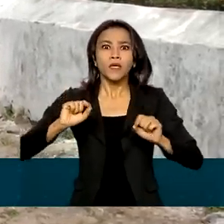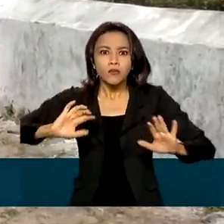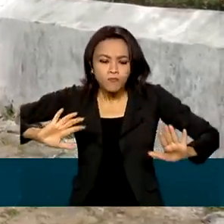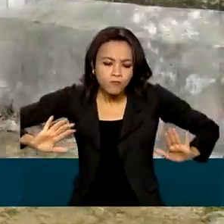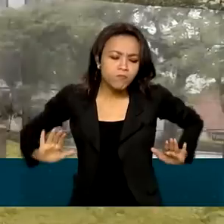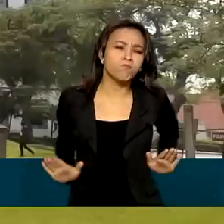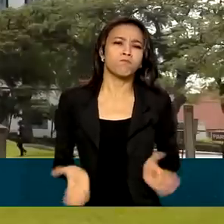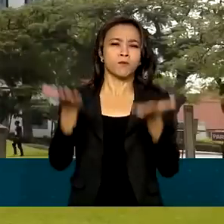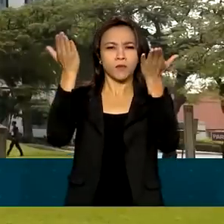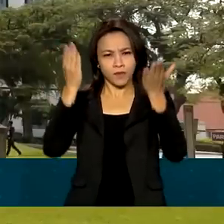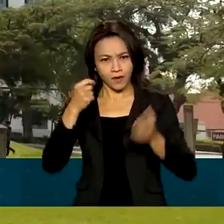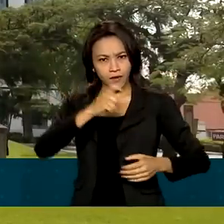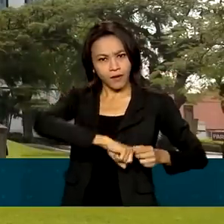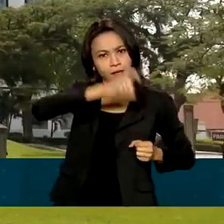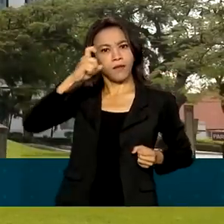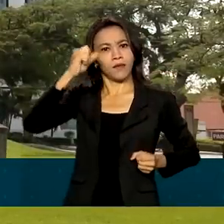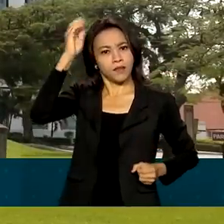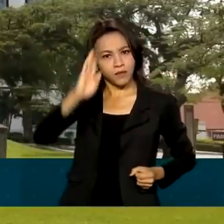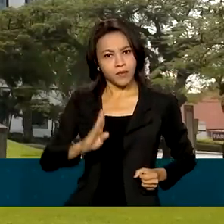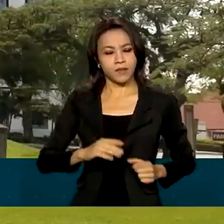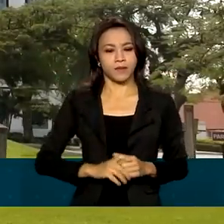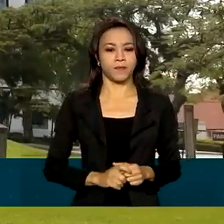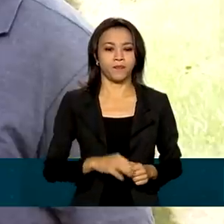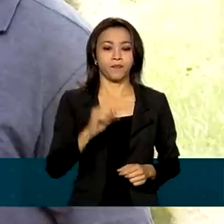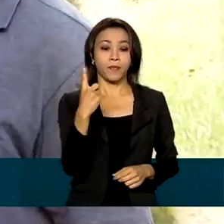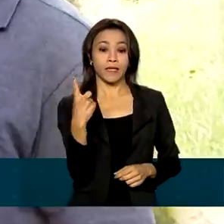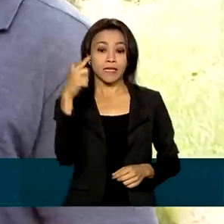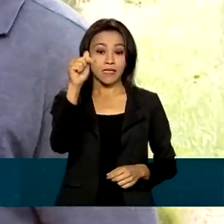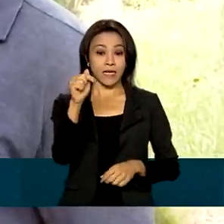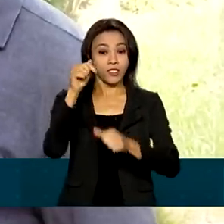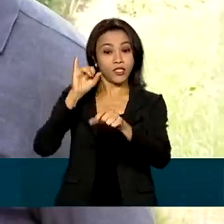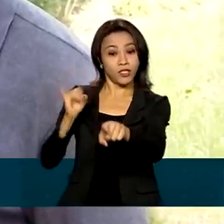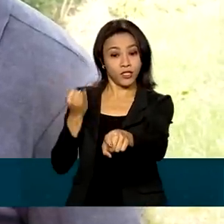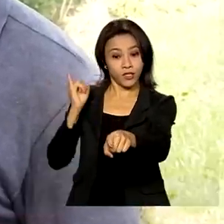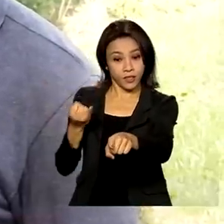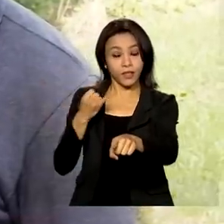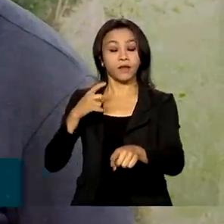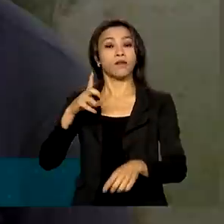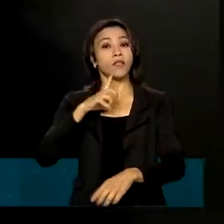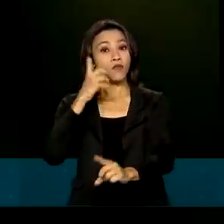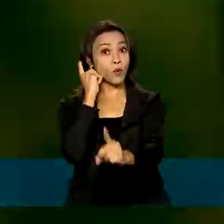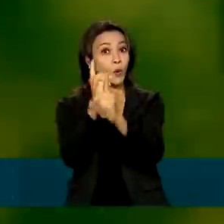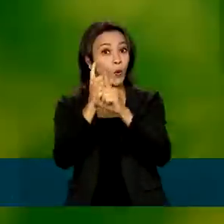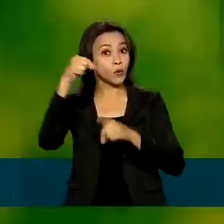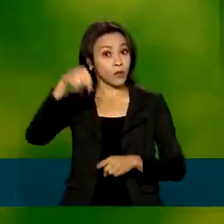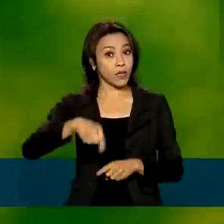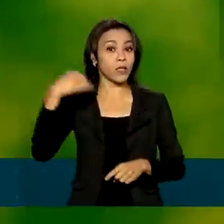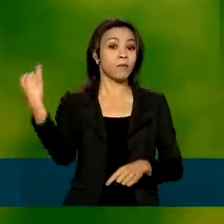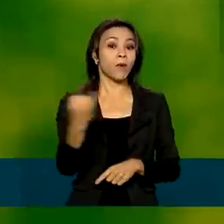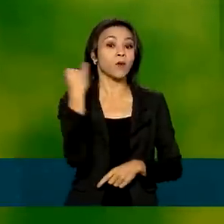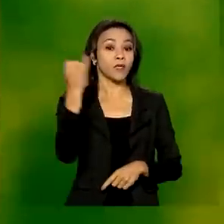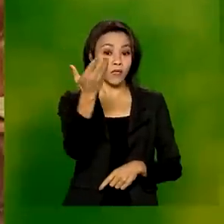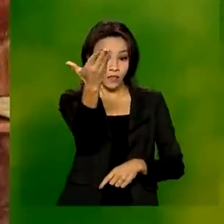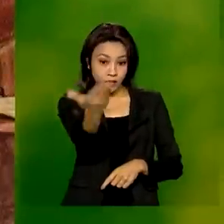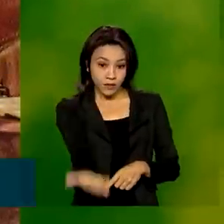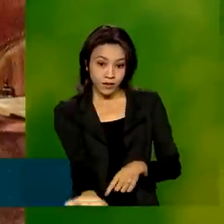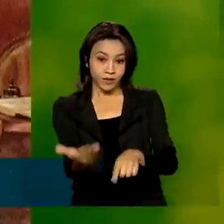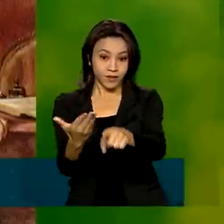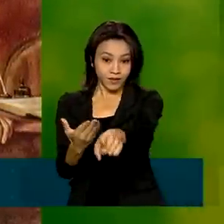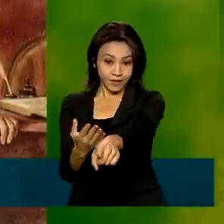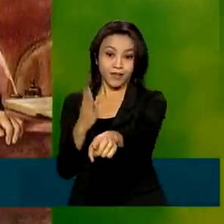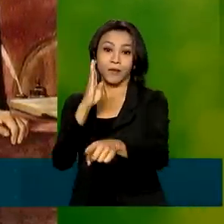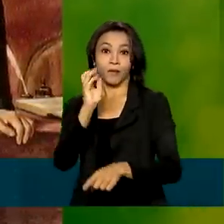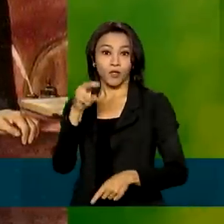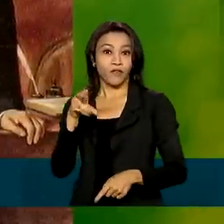independência do Brasil. Em 17 de janeiro, tem um encontro aqui muito importante, que foi a chegada de José Bonifácio de